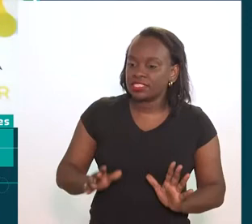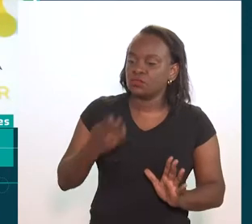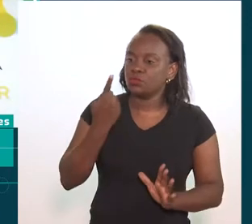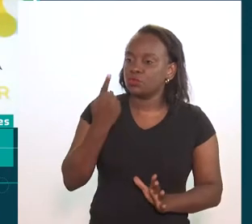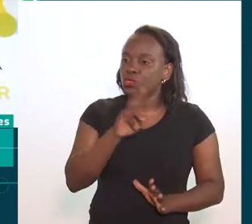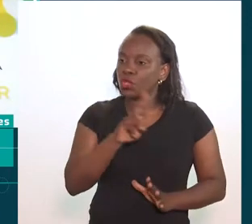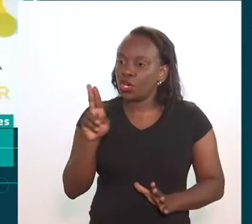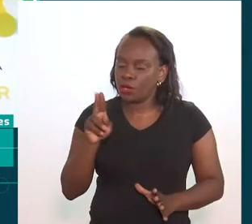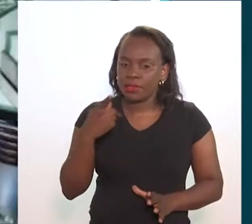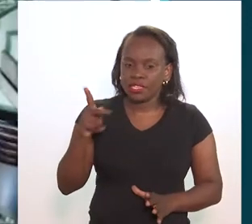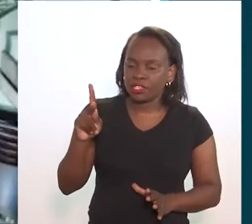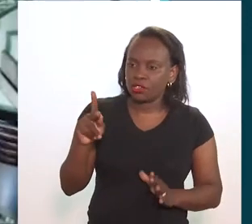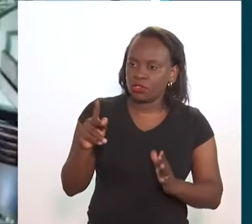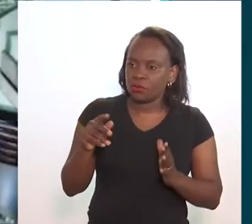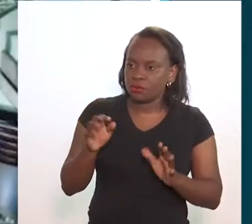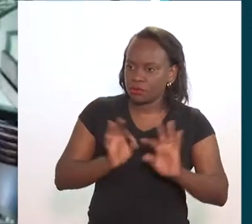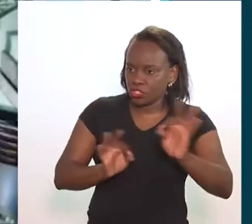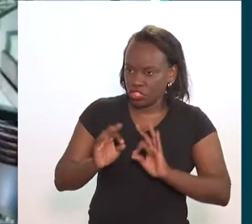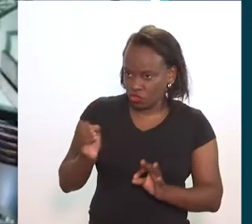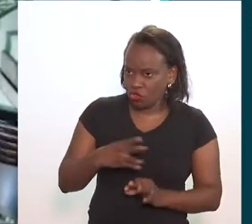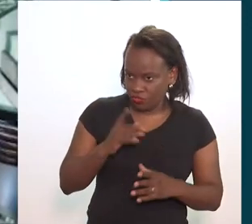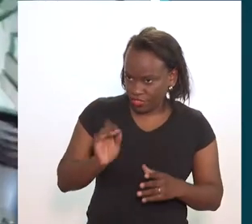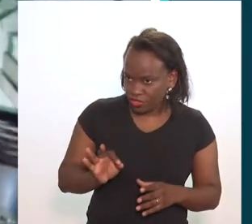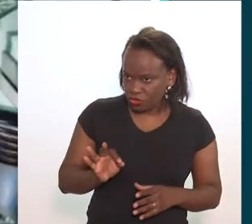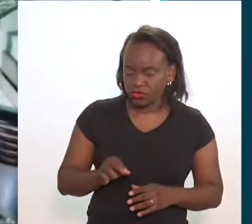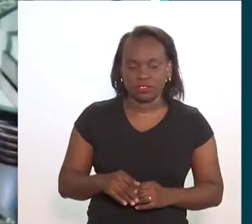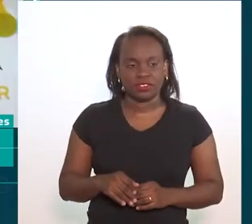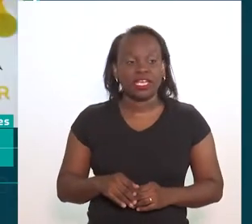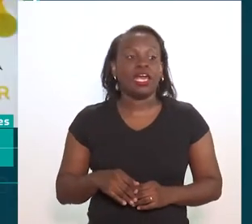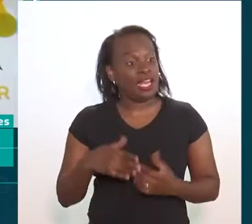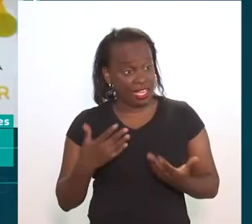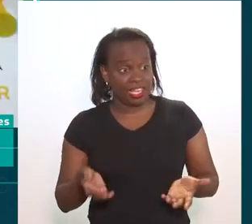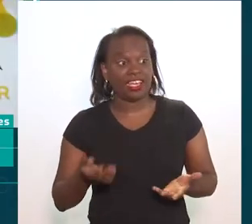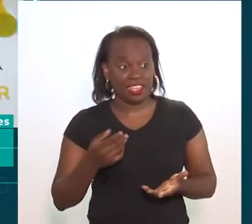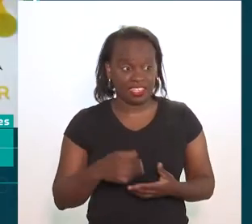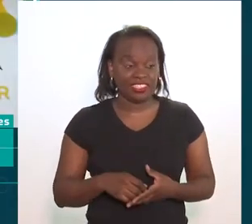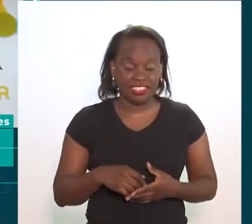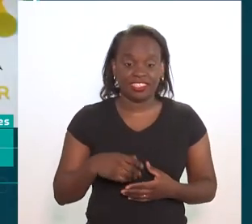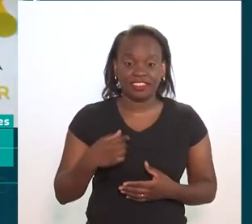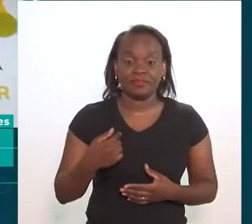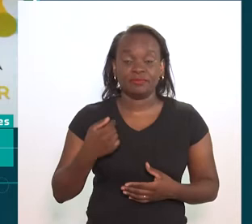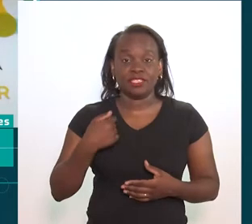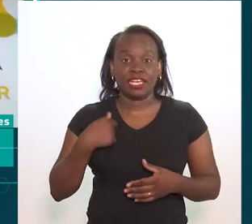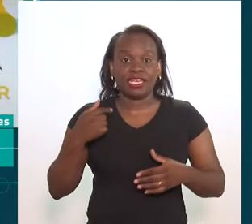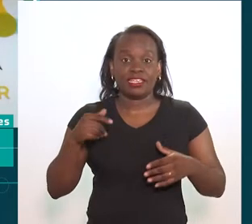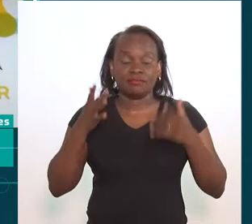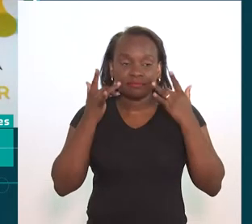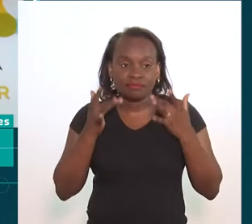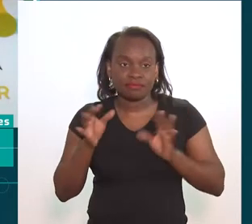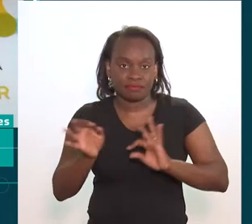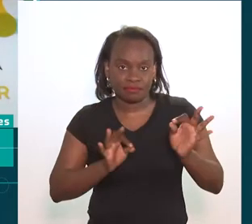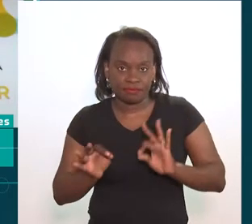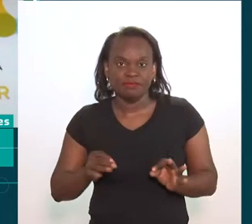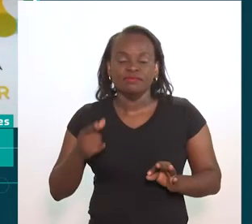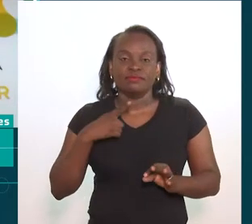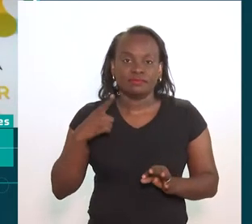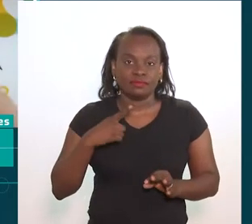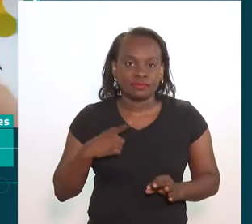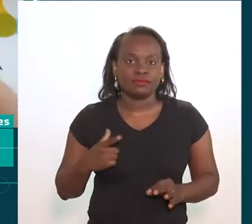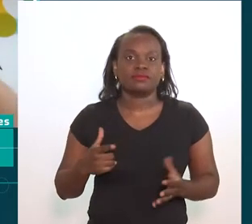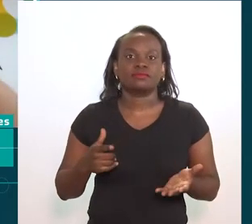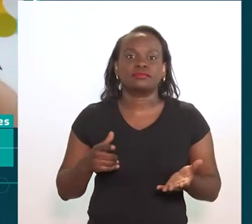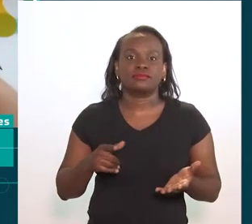Nascidas de um Nome. Esse é o teu mais recente projeto, é isso? Ah, esse é um espetáculo que eu tô,